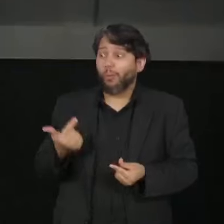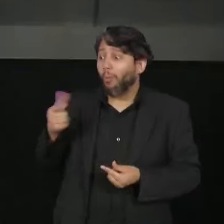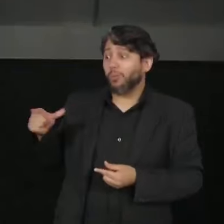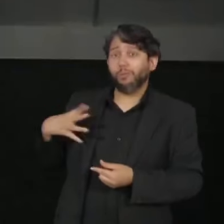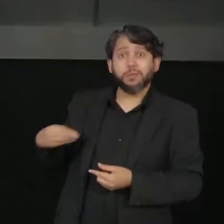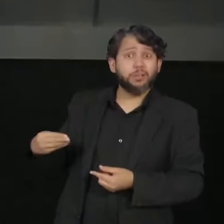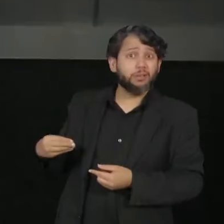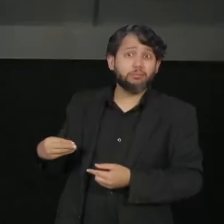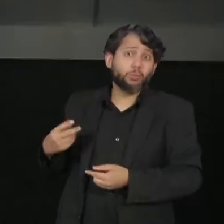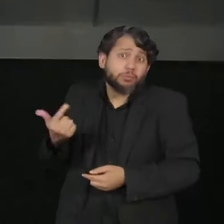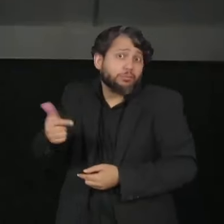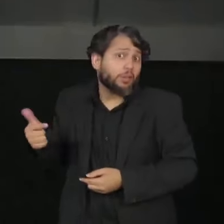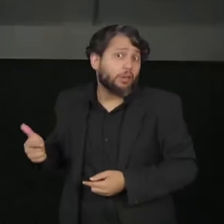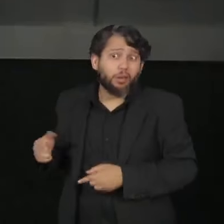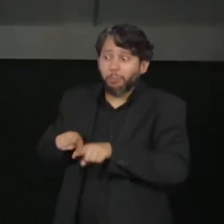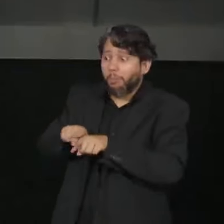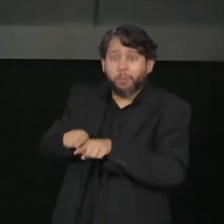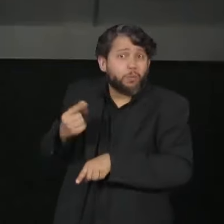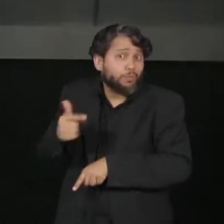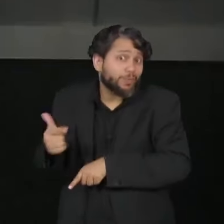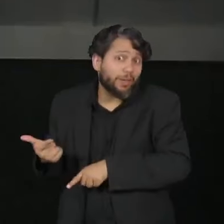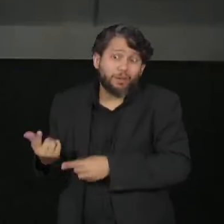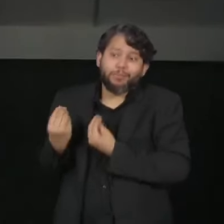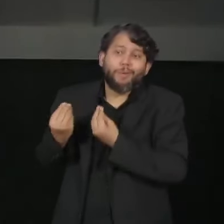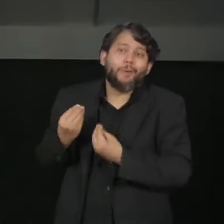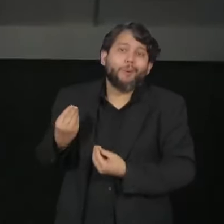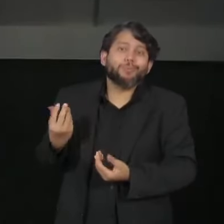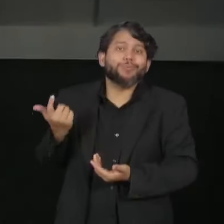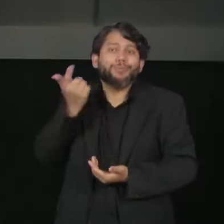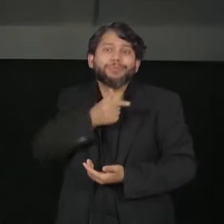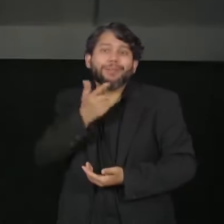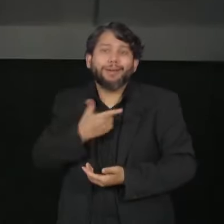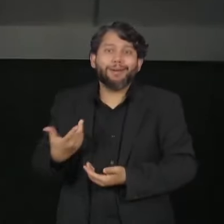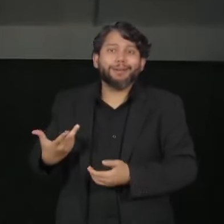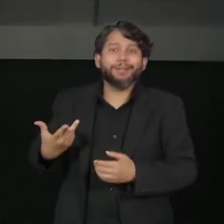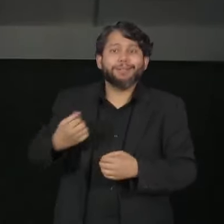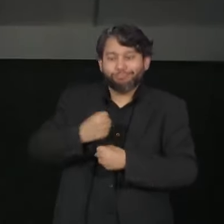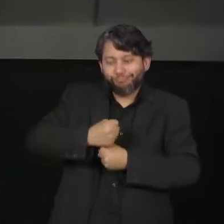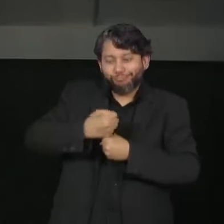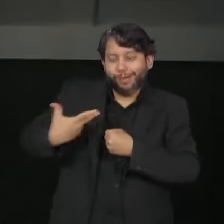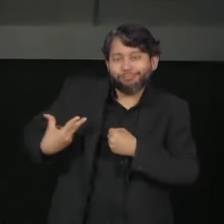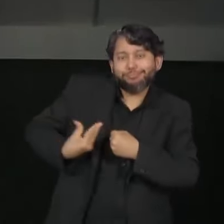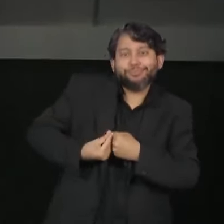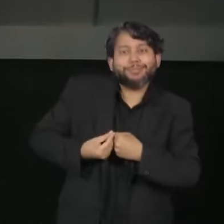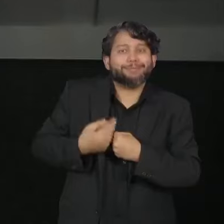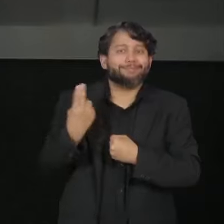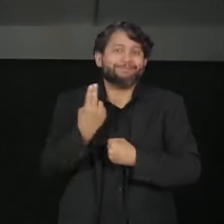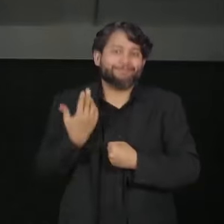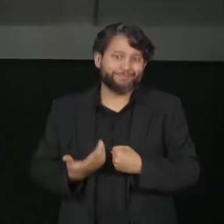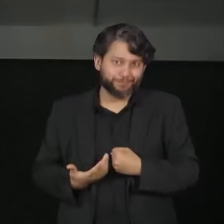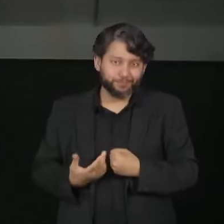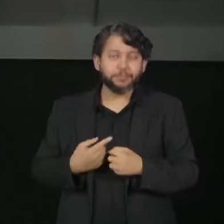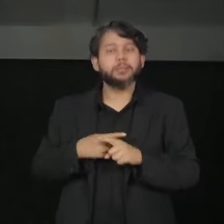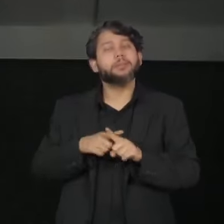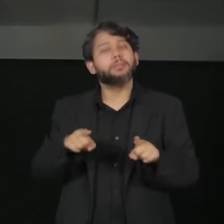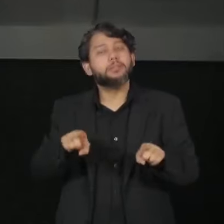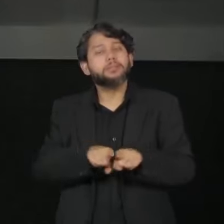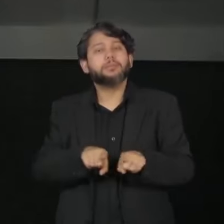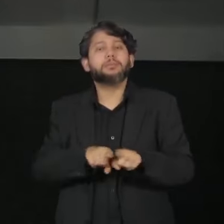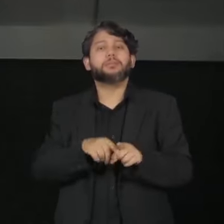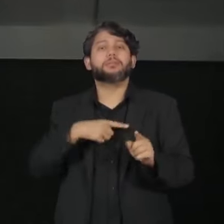Então, acaba limitando o número da possibilidade desses procedimentos. Mas tem tido estudos